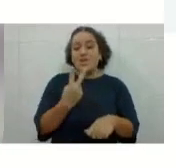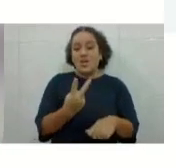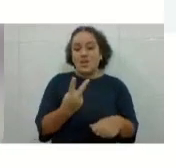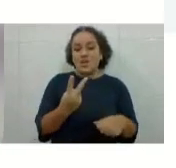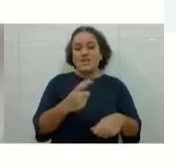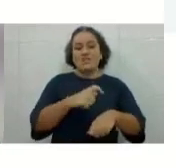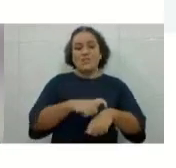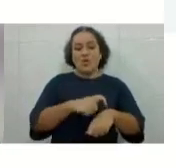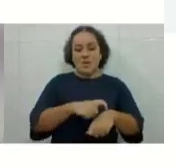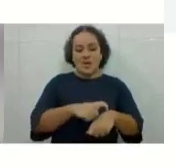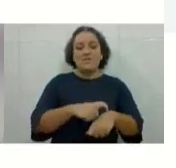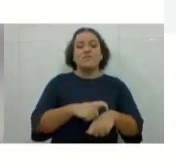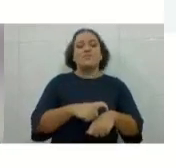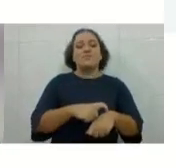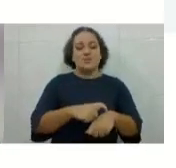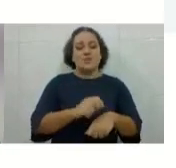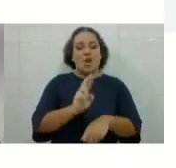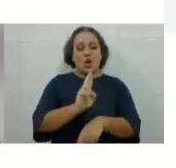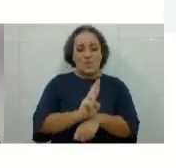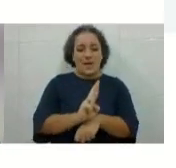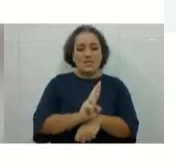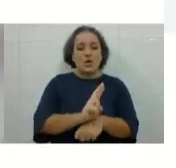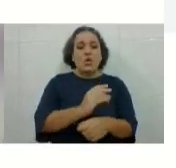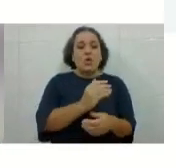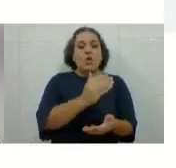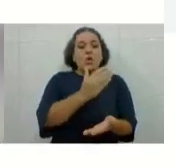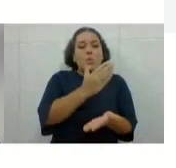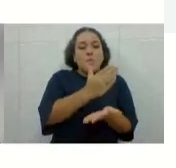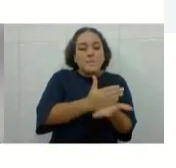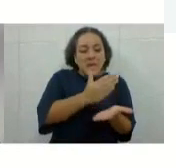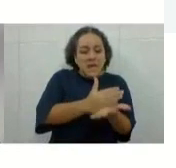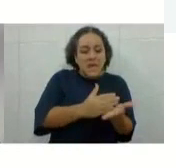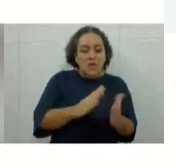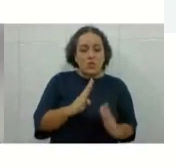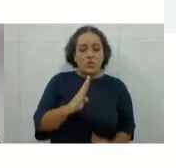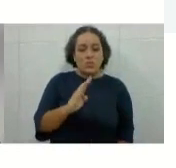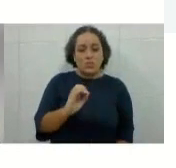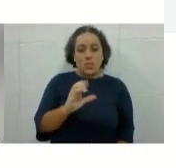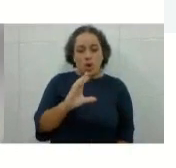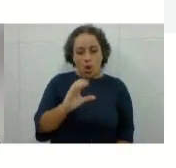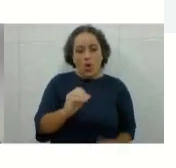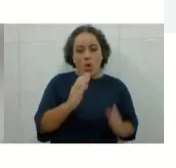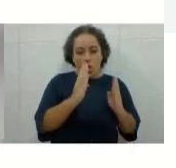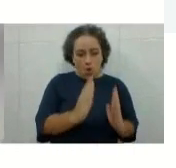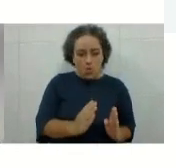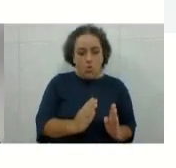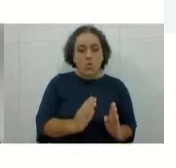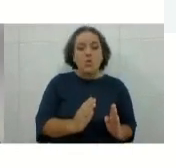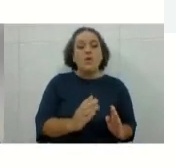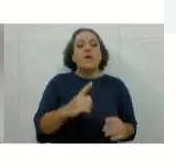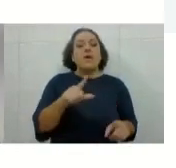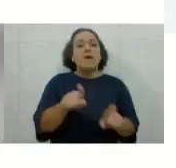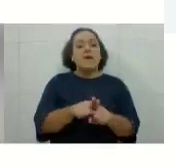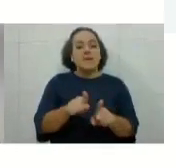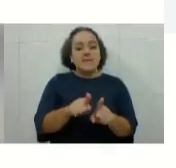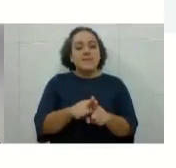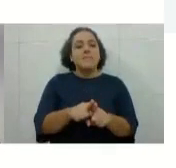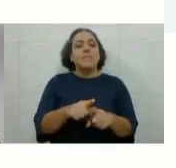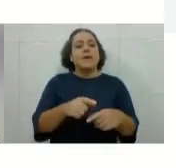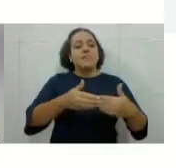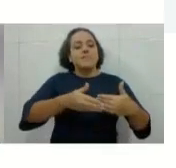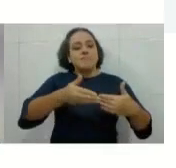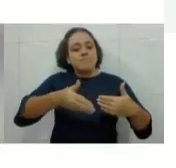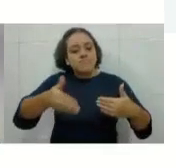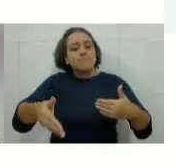bloco e ao final do bloco, tá bom? Nós não trabalhamos com recuperação final aqui, nós trabalhamos com